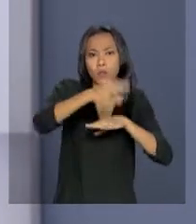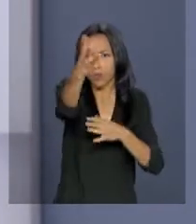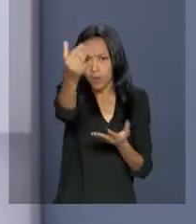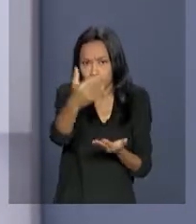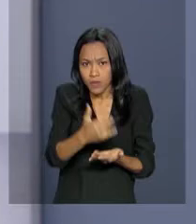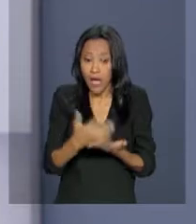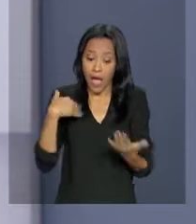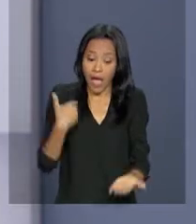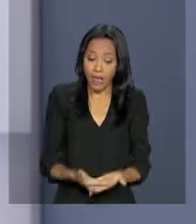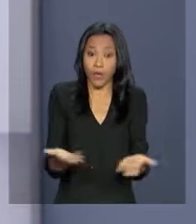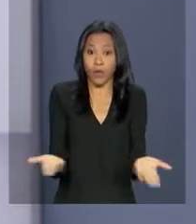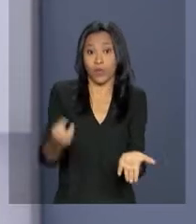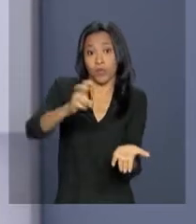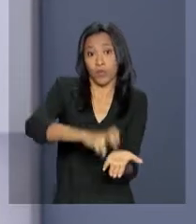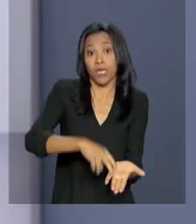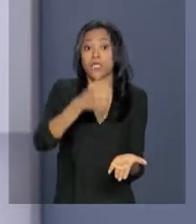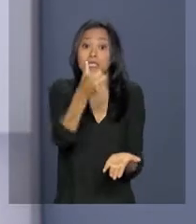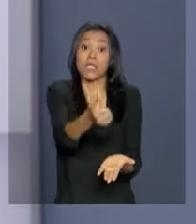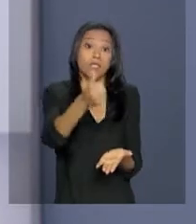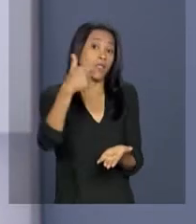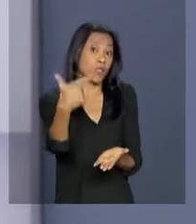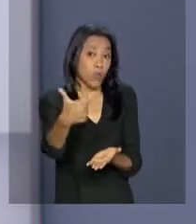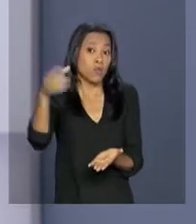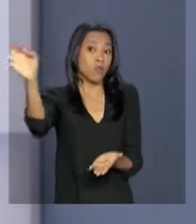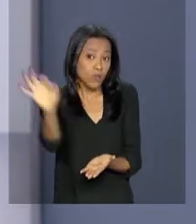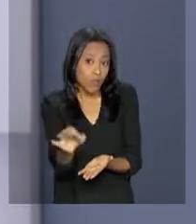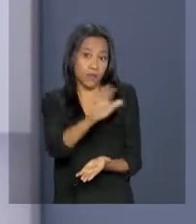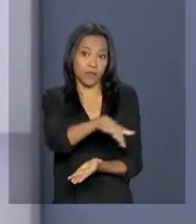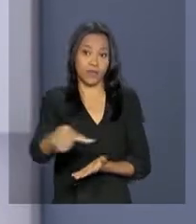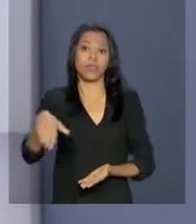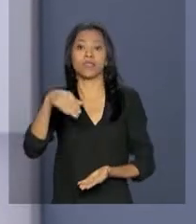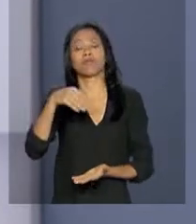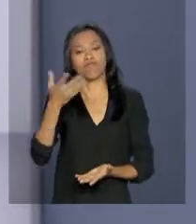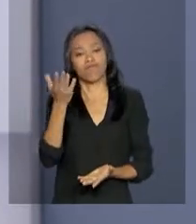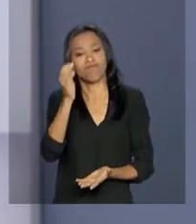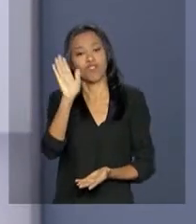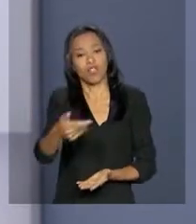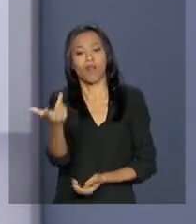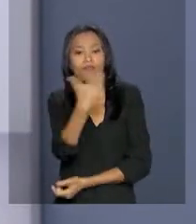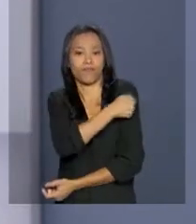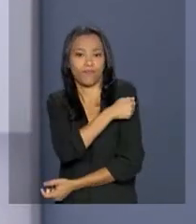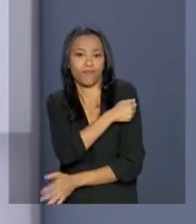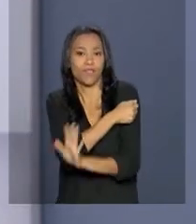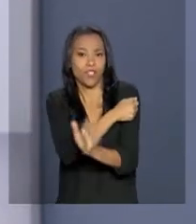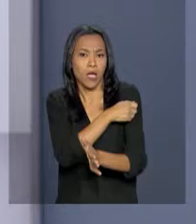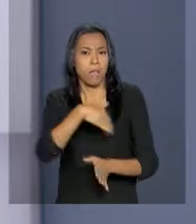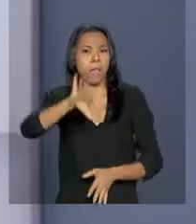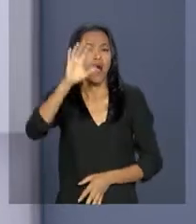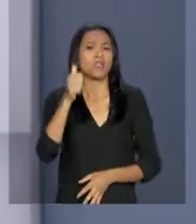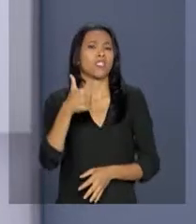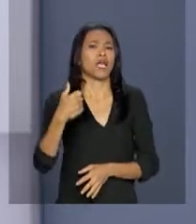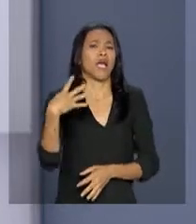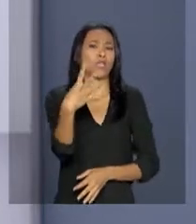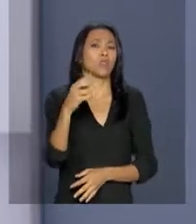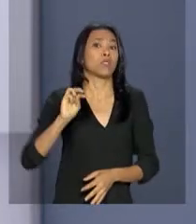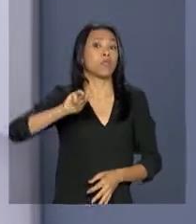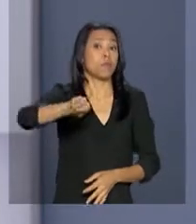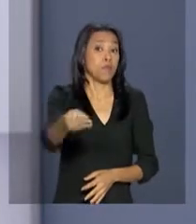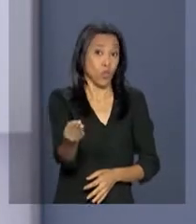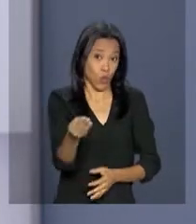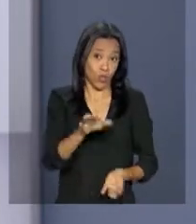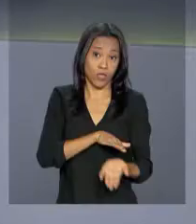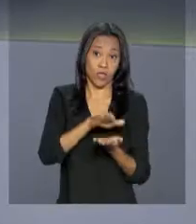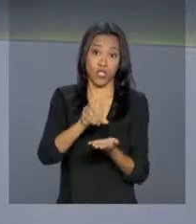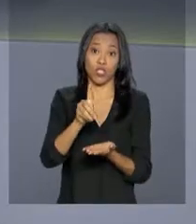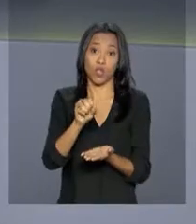amanhã de hoje, 62% das crianças brasileiras tomaram a vacina. Foram aplicadas mais de 14 milhões de